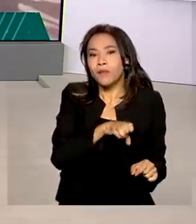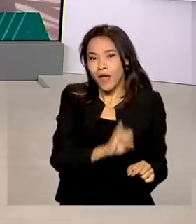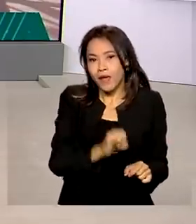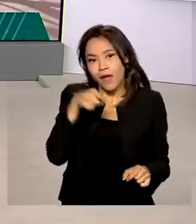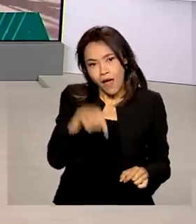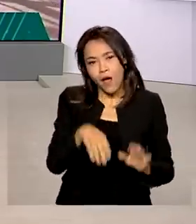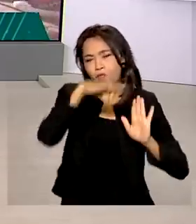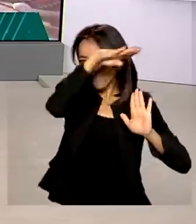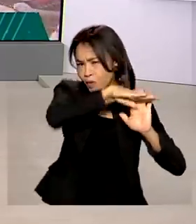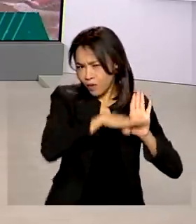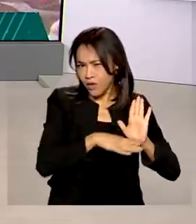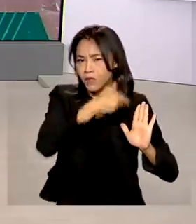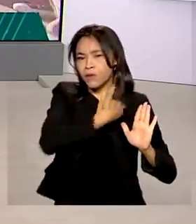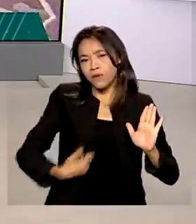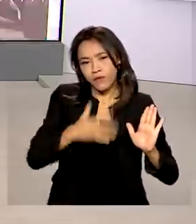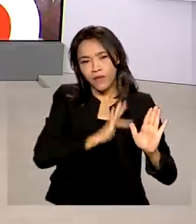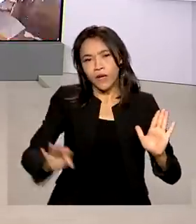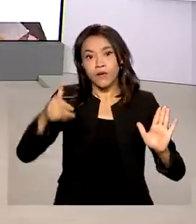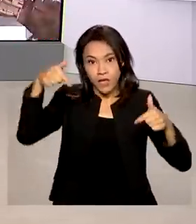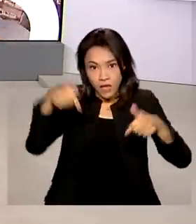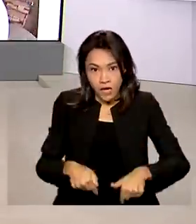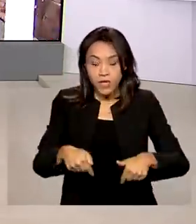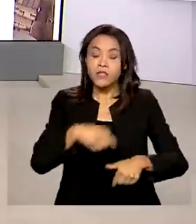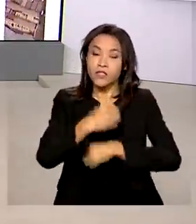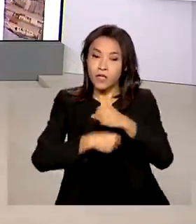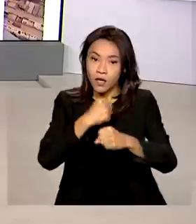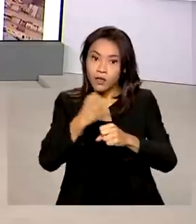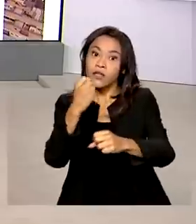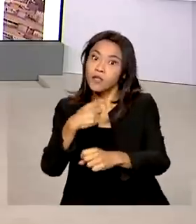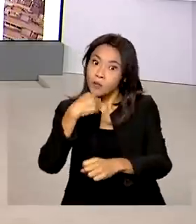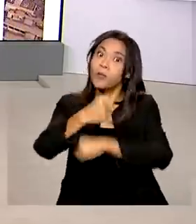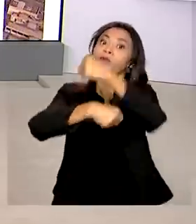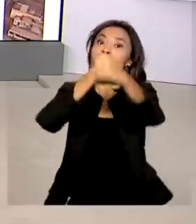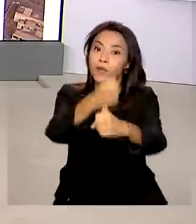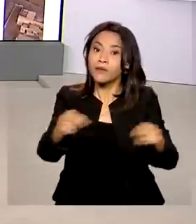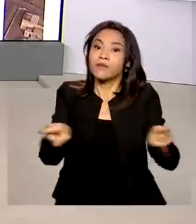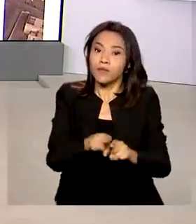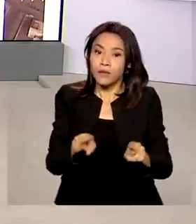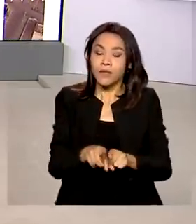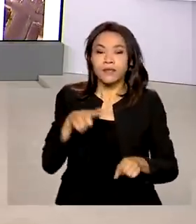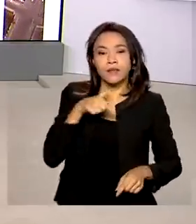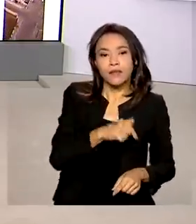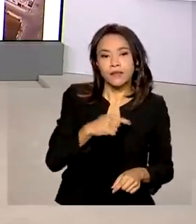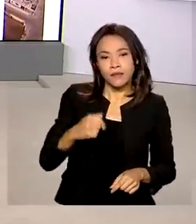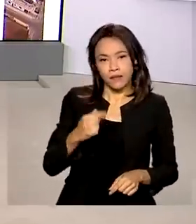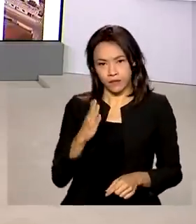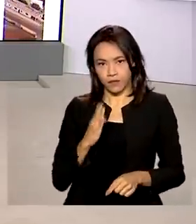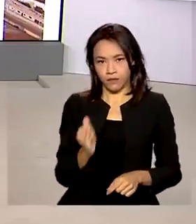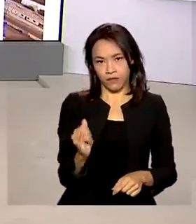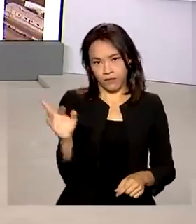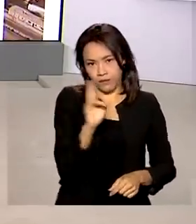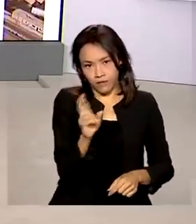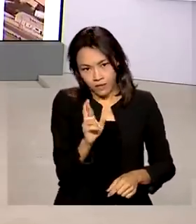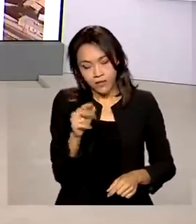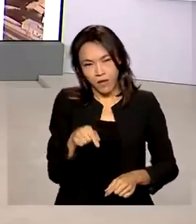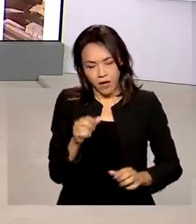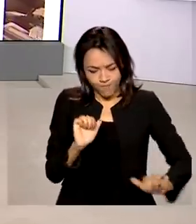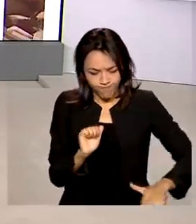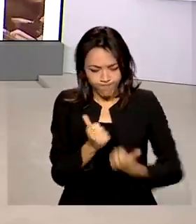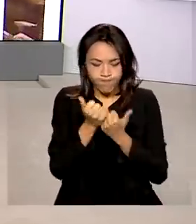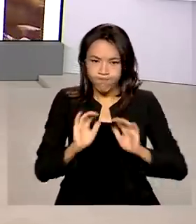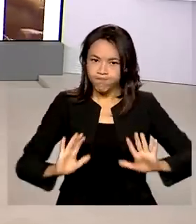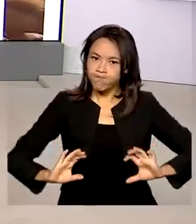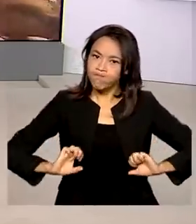Empreendedor que vai disponibilizar neste ano e em 2023 cerca de R 77 bilhões para alavancar a